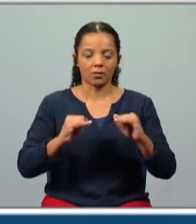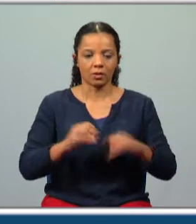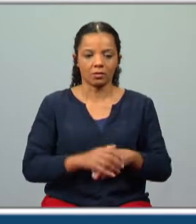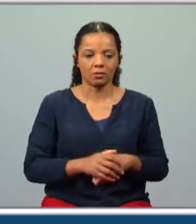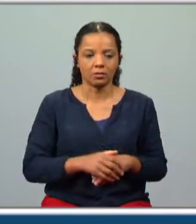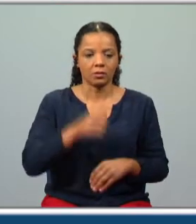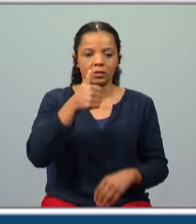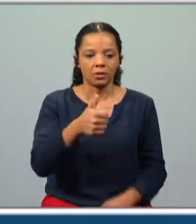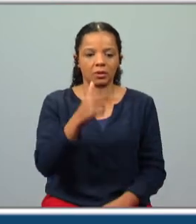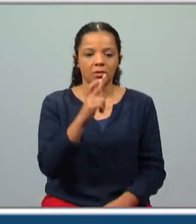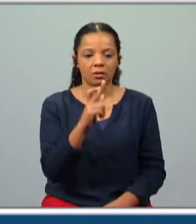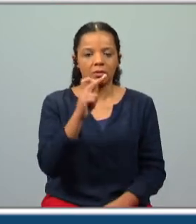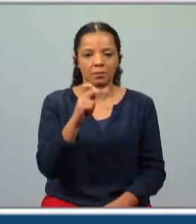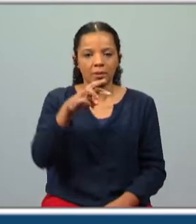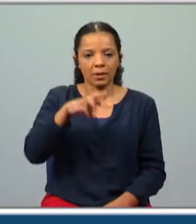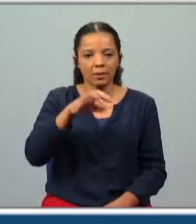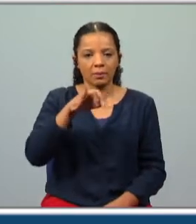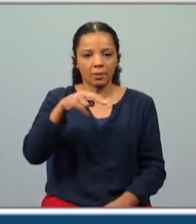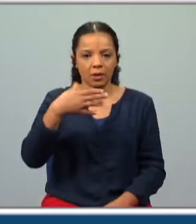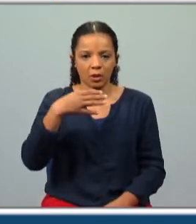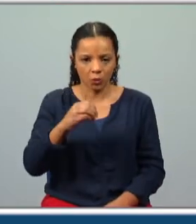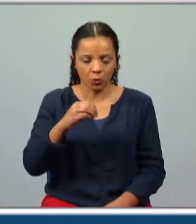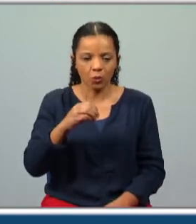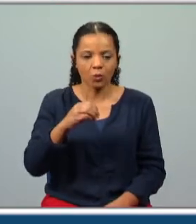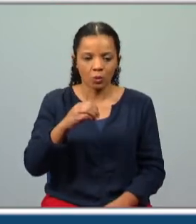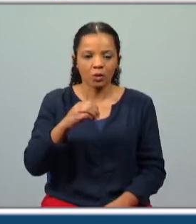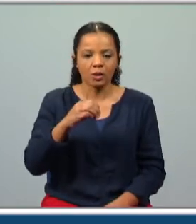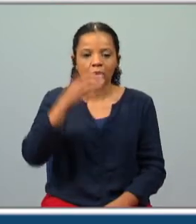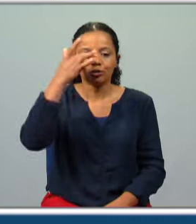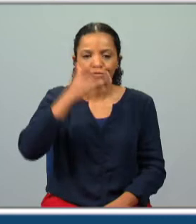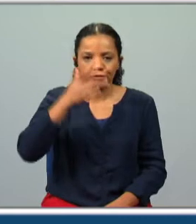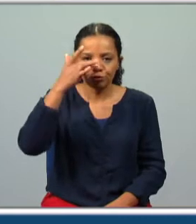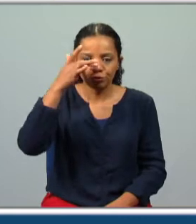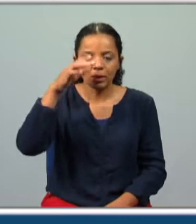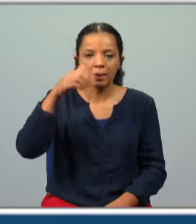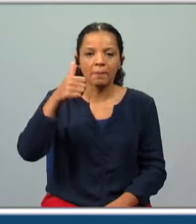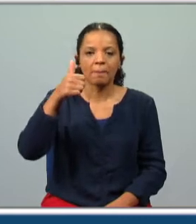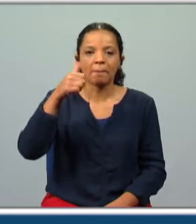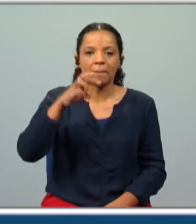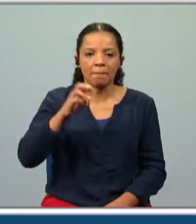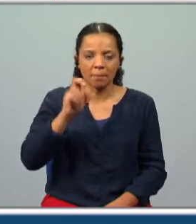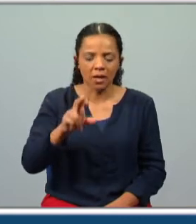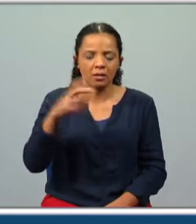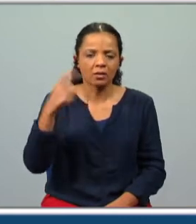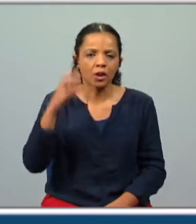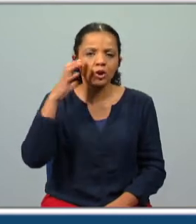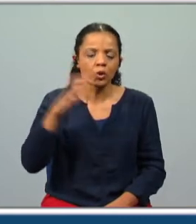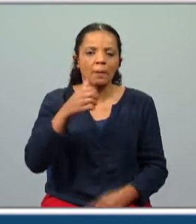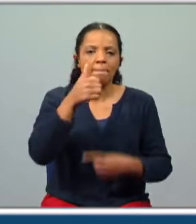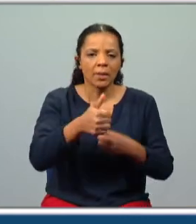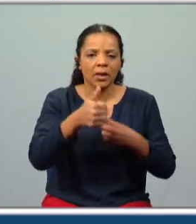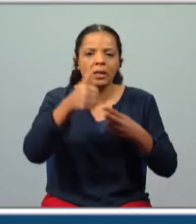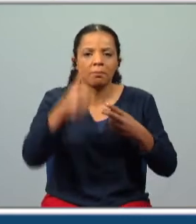bramindo o negro mar de longe brada. E tu reparas logo ali nestes sons br, brada, bramindo,